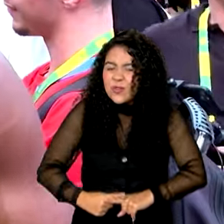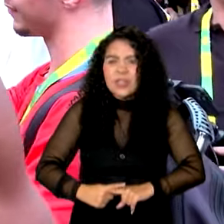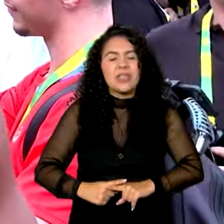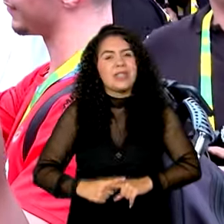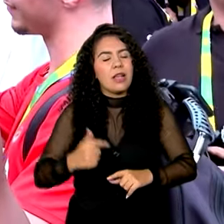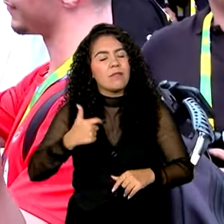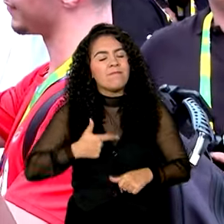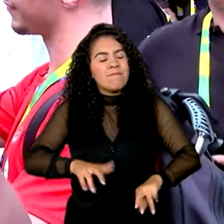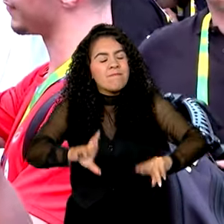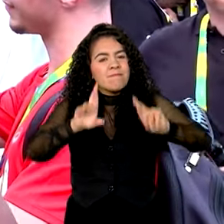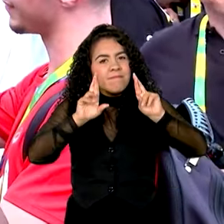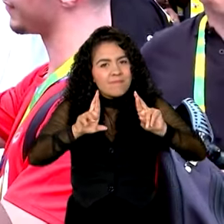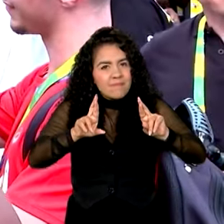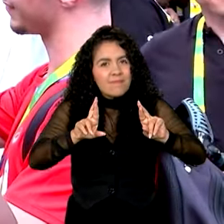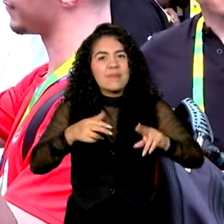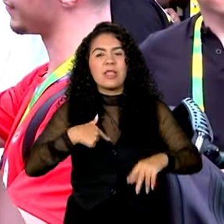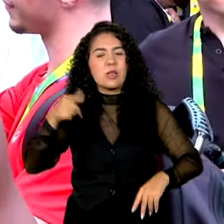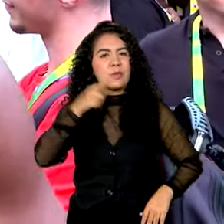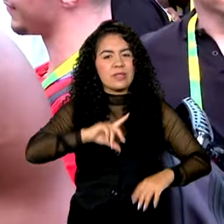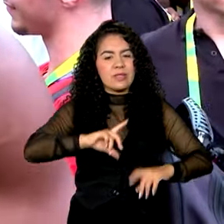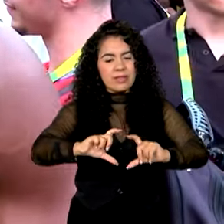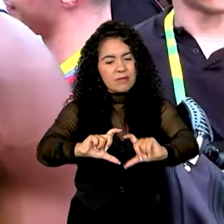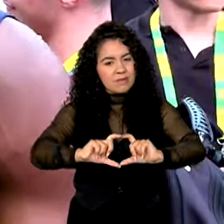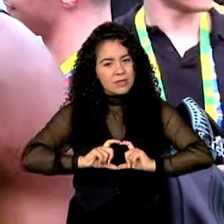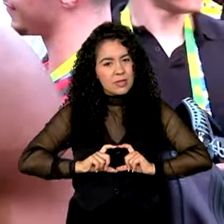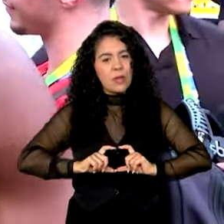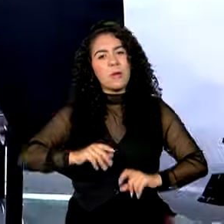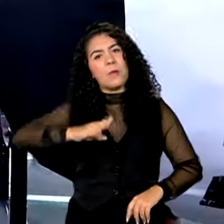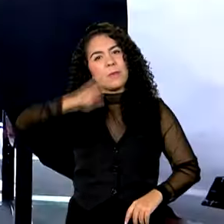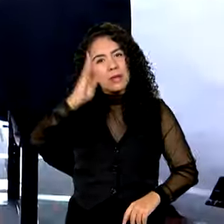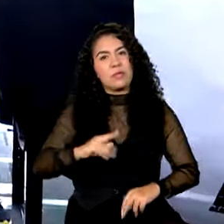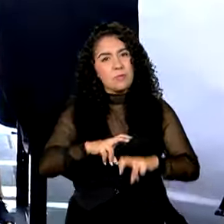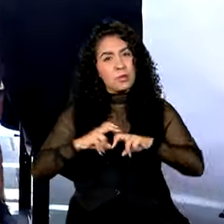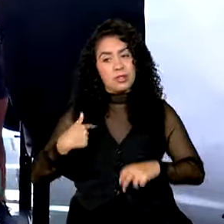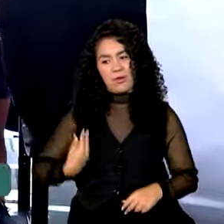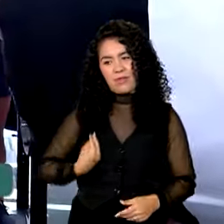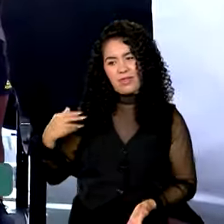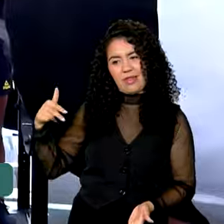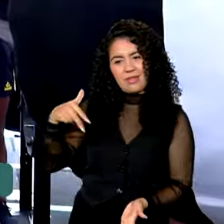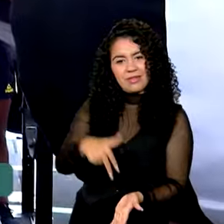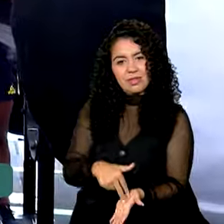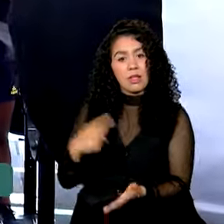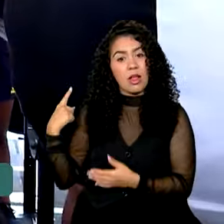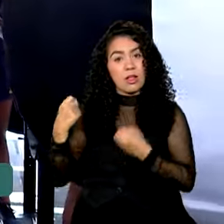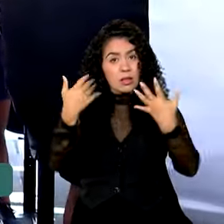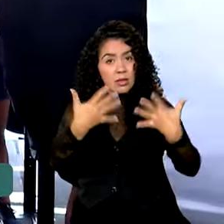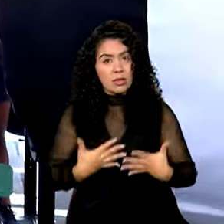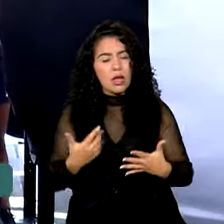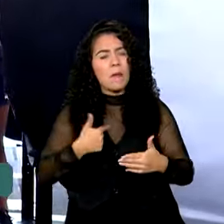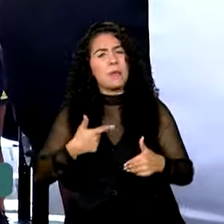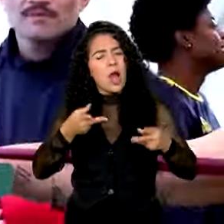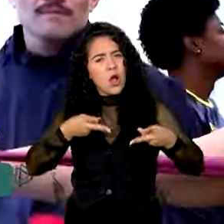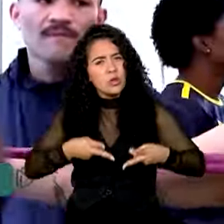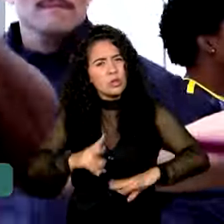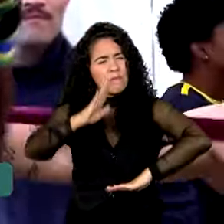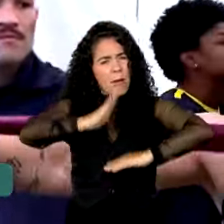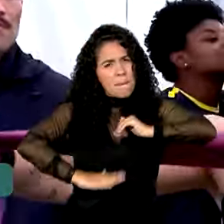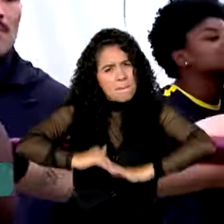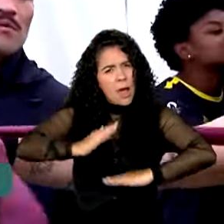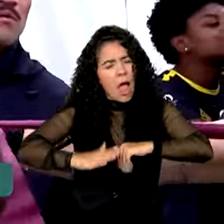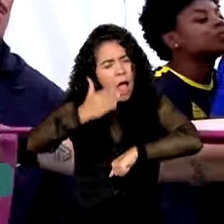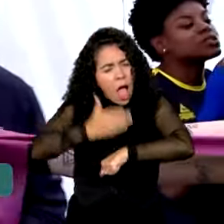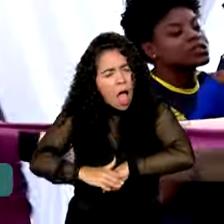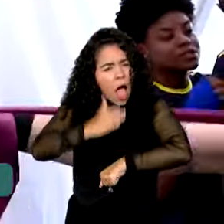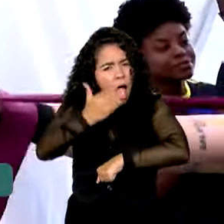de fazer uma final olímpica, de trazer uma medalha para o Brasil e por isso que eu estou aqui. Para conseguir manter a rotina de treinos e se dedicar ao